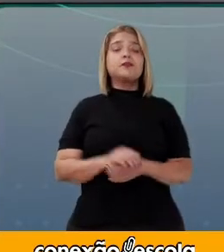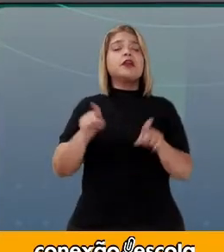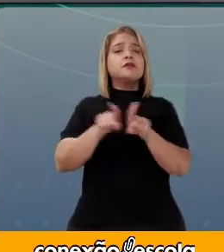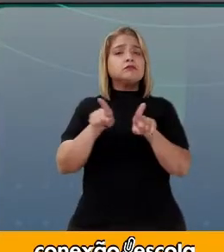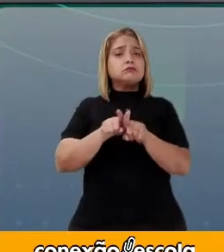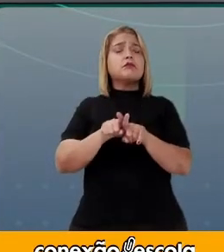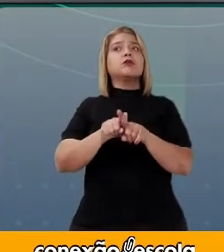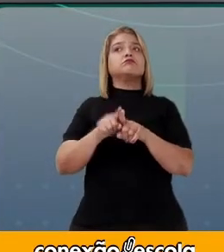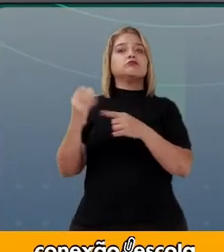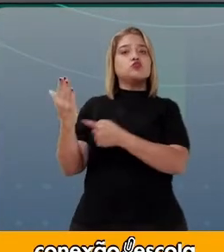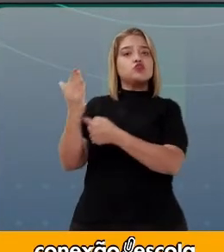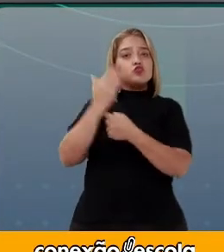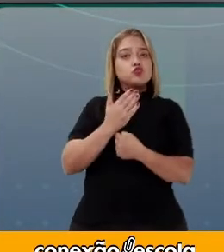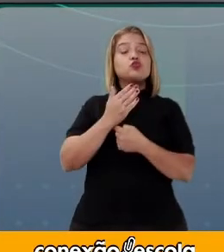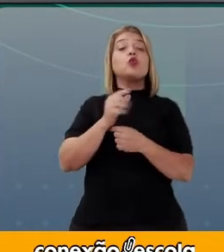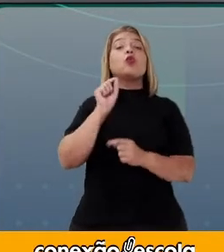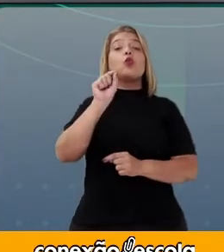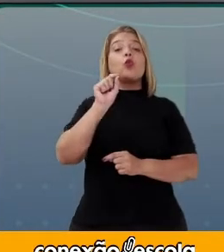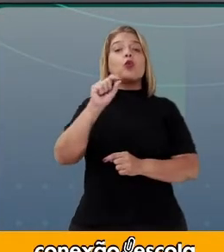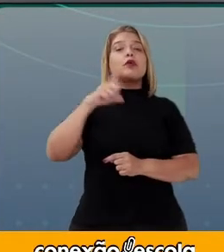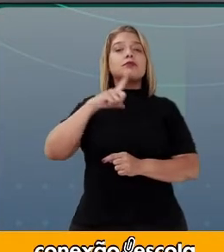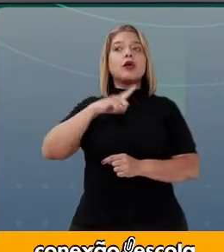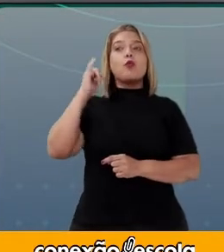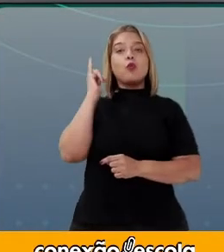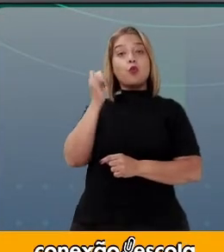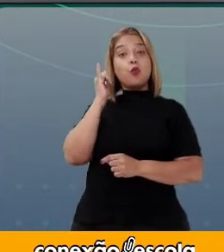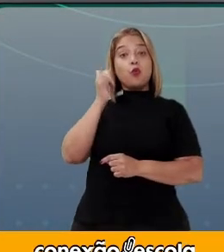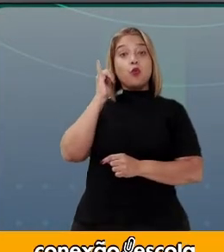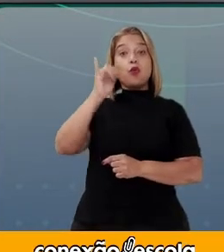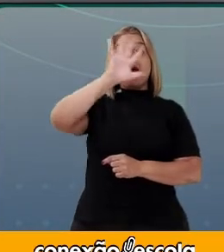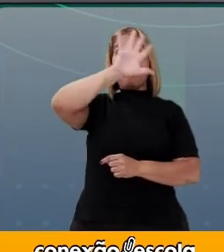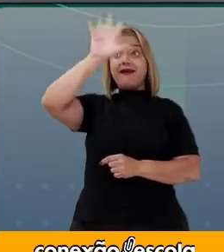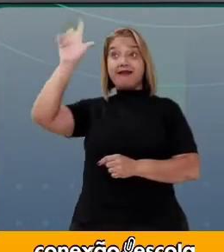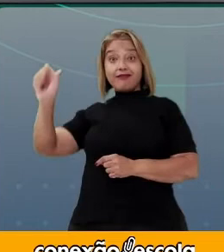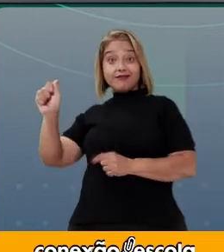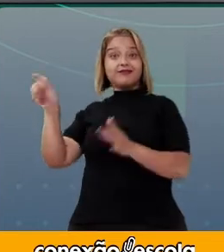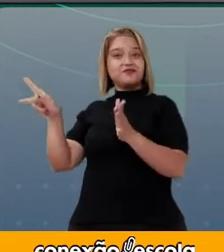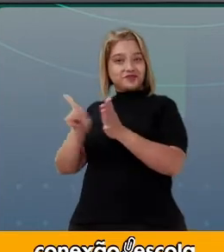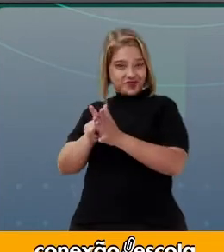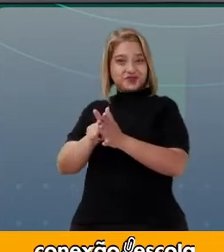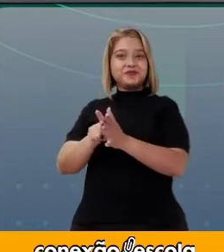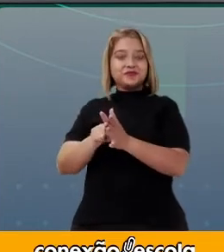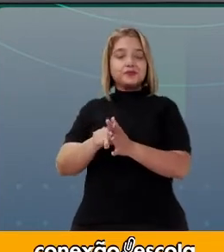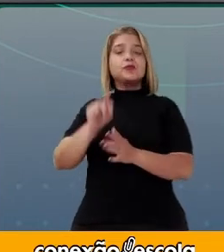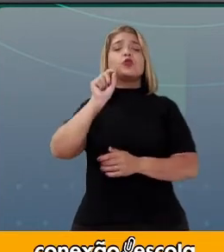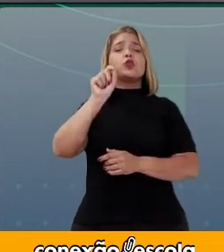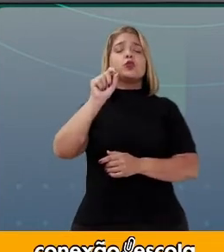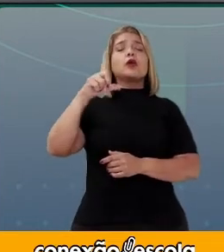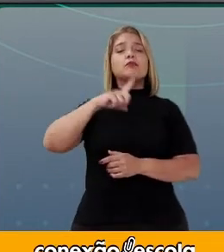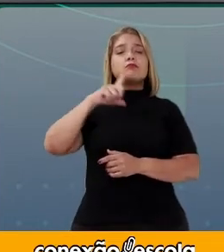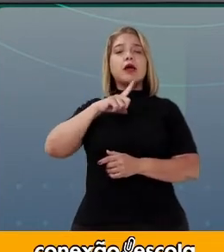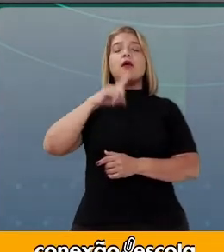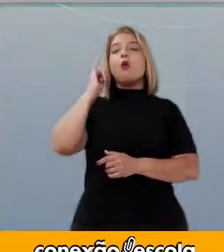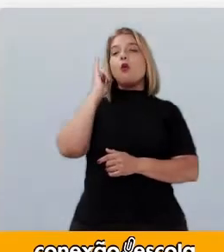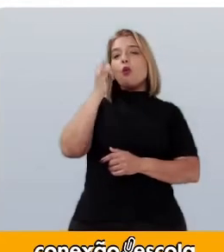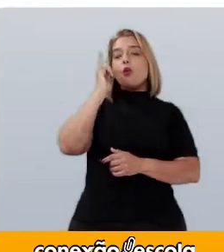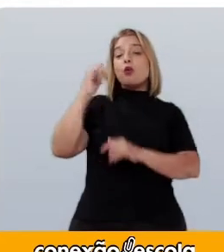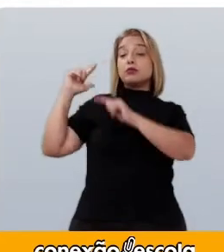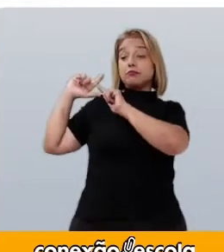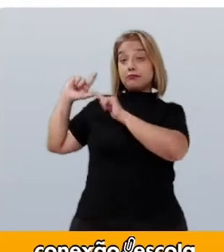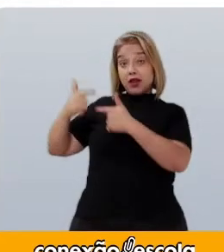contribuição, nós temos os contos africanos. Os contos de tradição oral